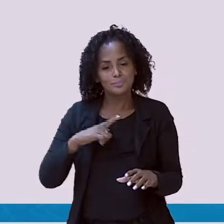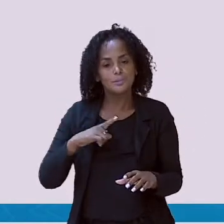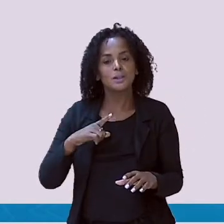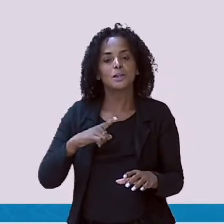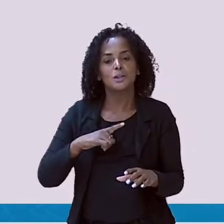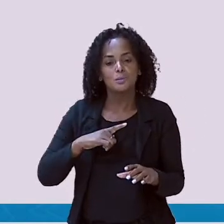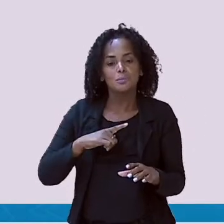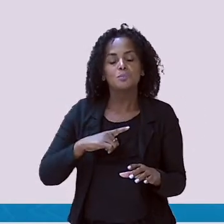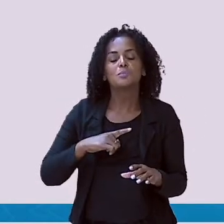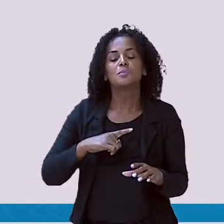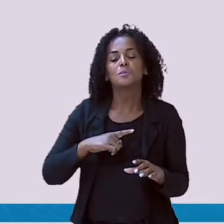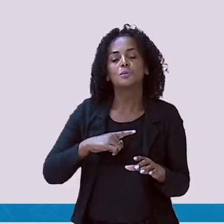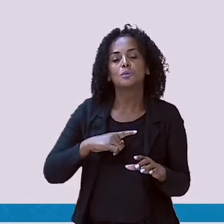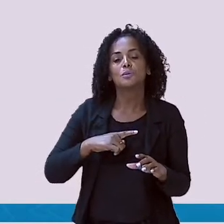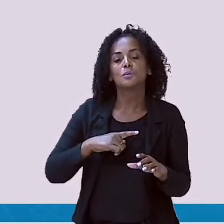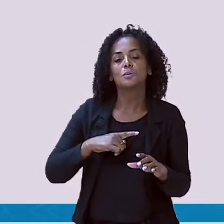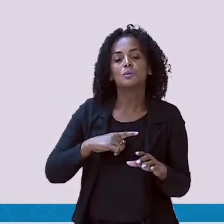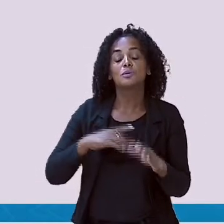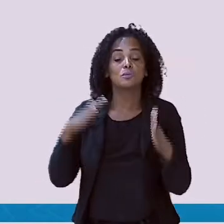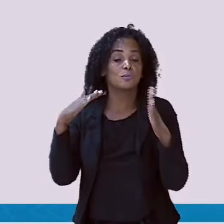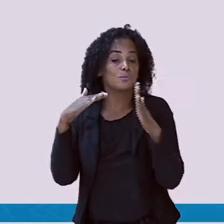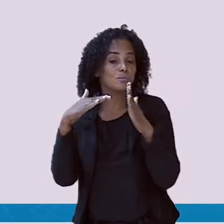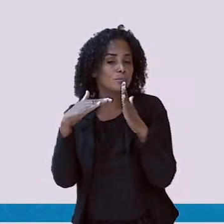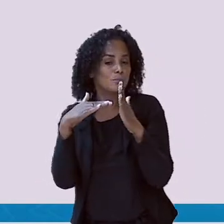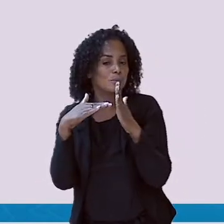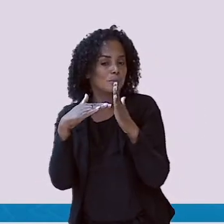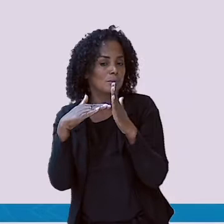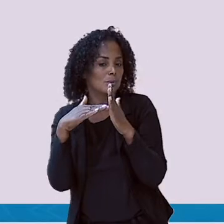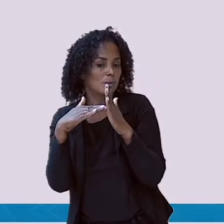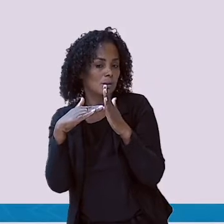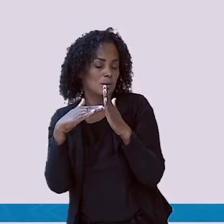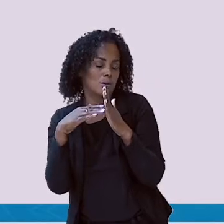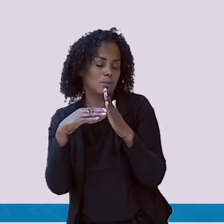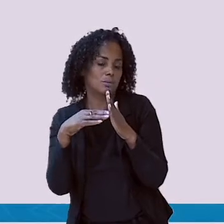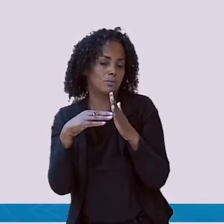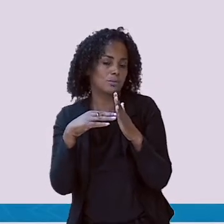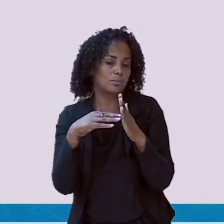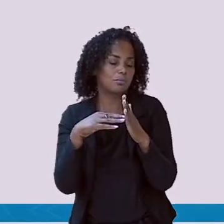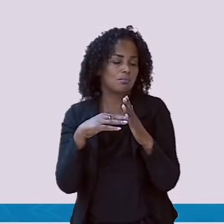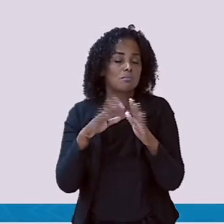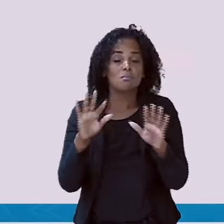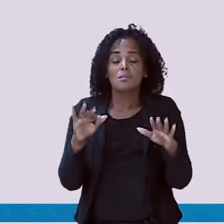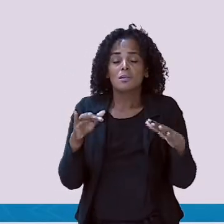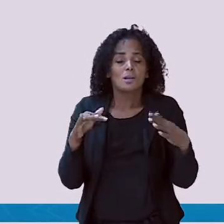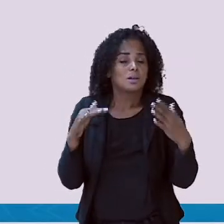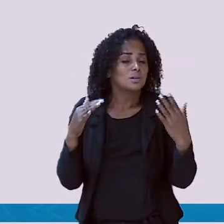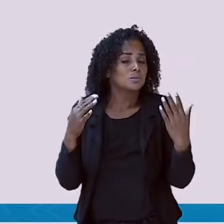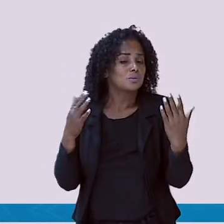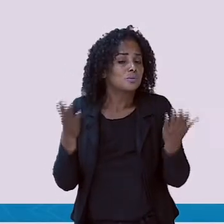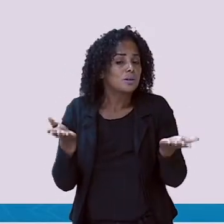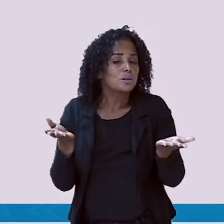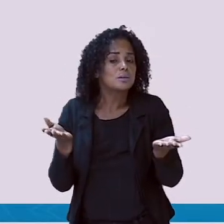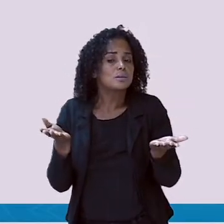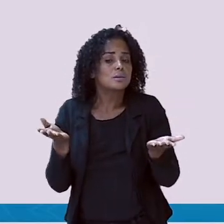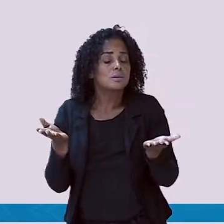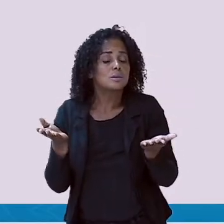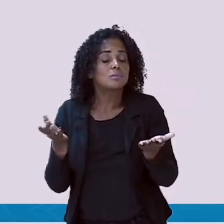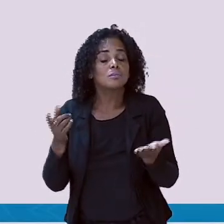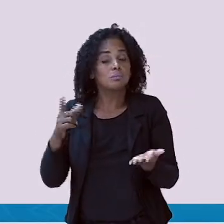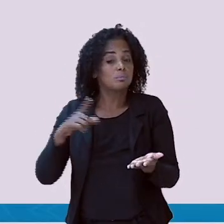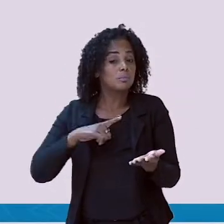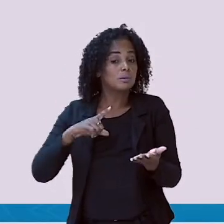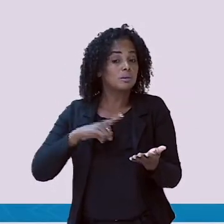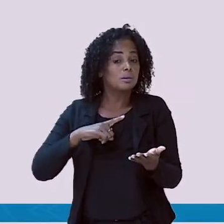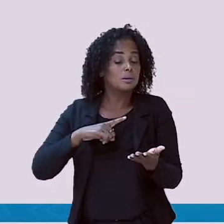Cutia. Viram só? Viram Viram que quer dizer que, às vezes, nós vamos ter a letra no início